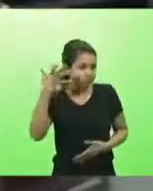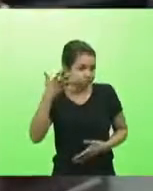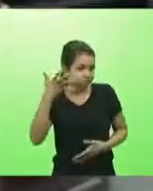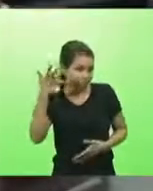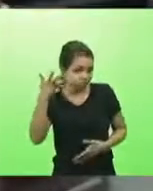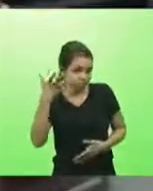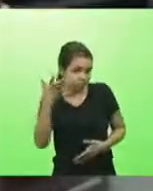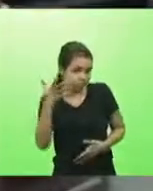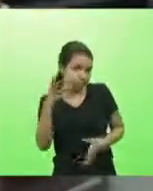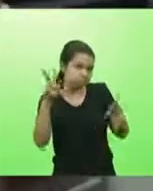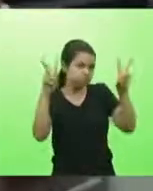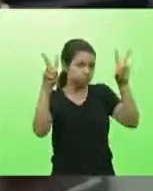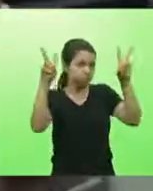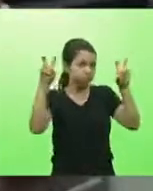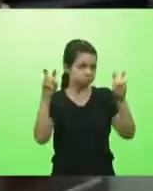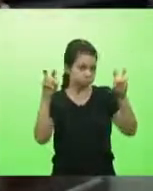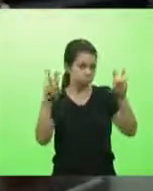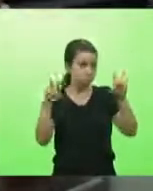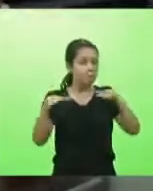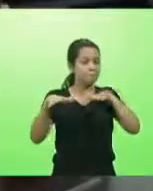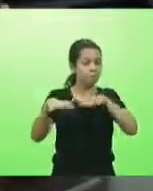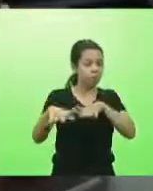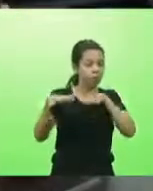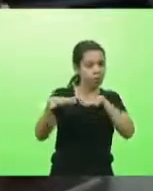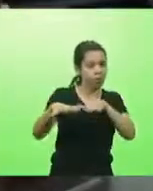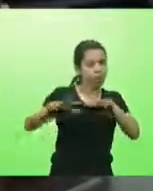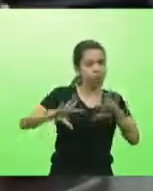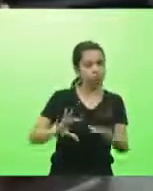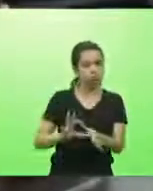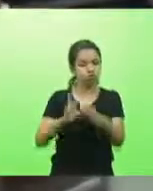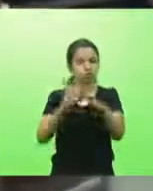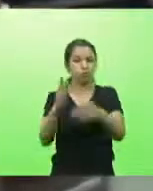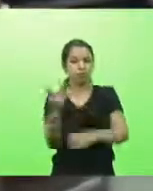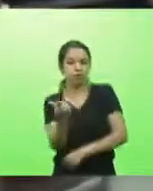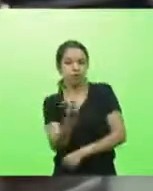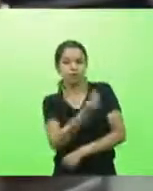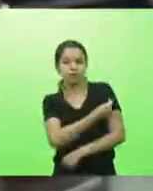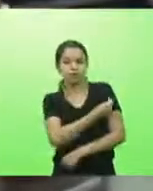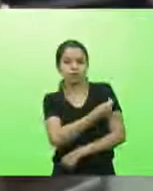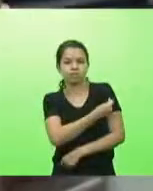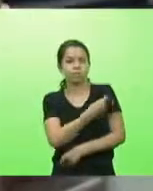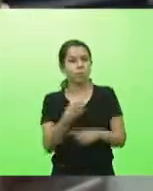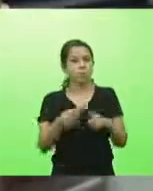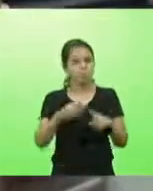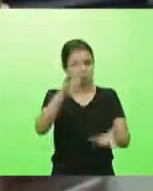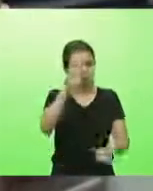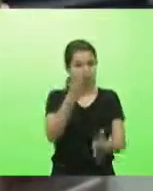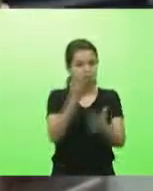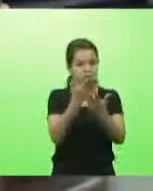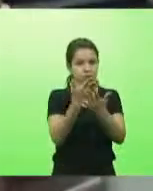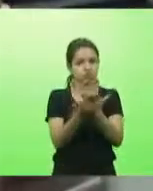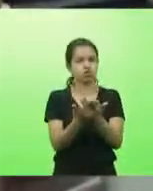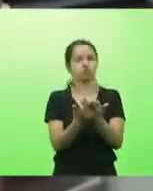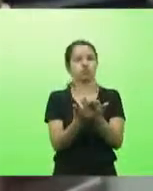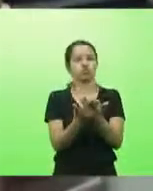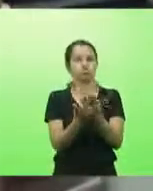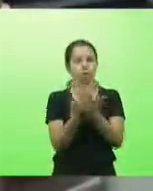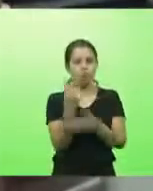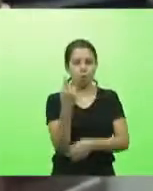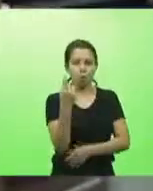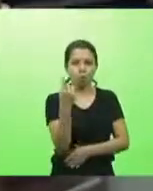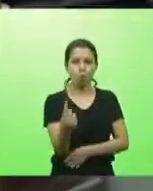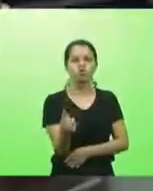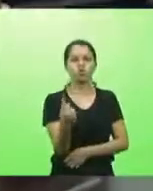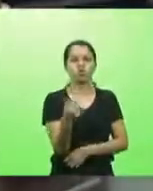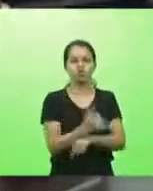movimento Unidos pela Vacina, pois acredito muito que a única saída que toda a população